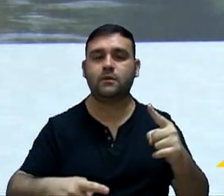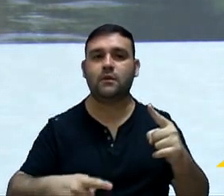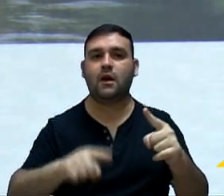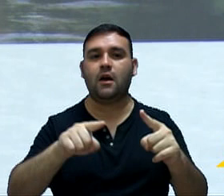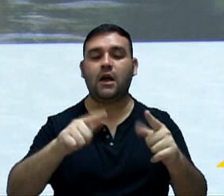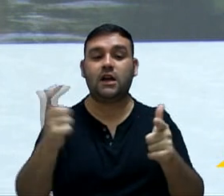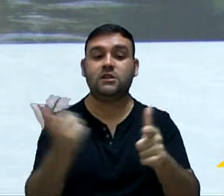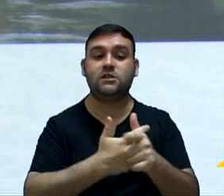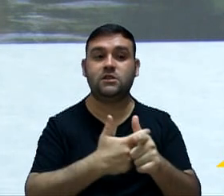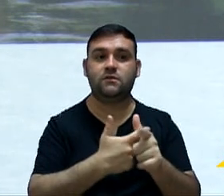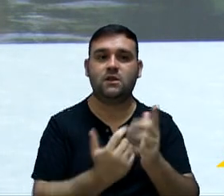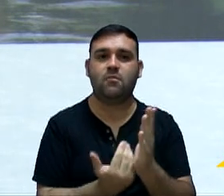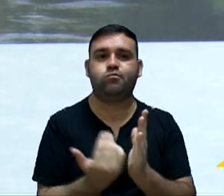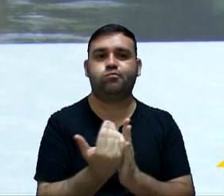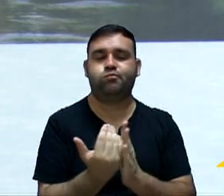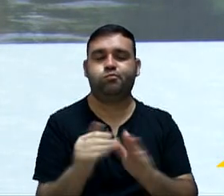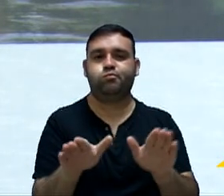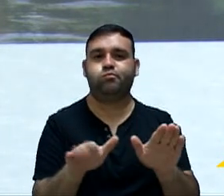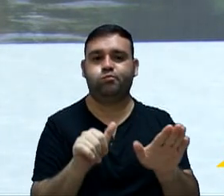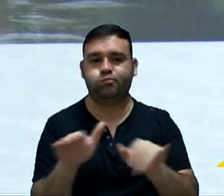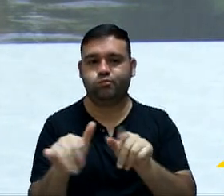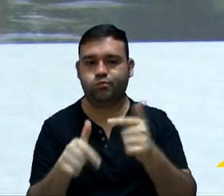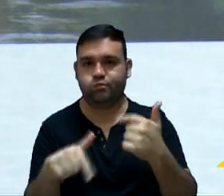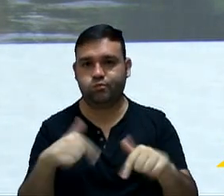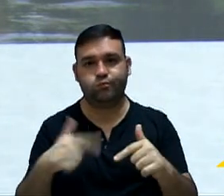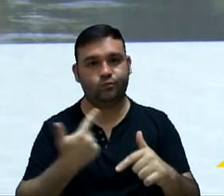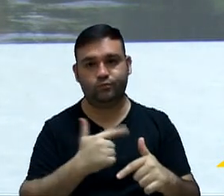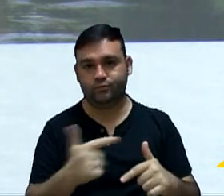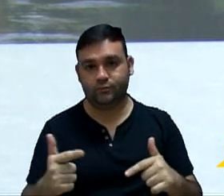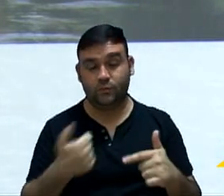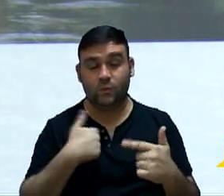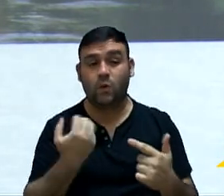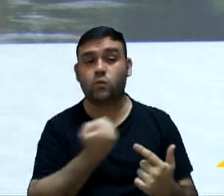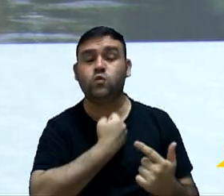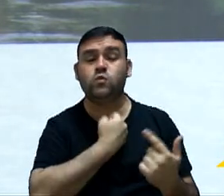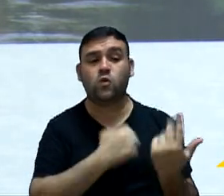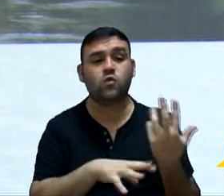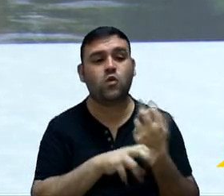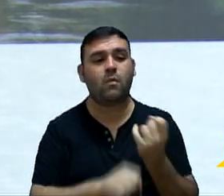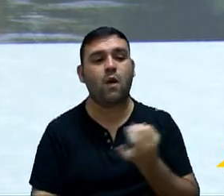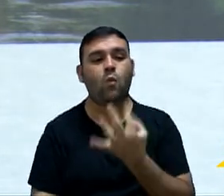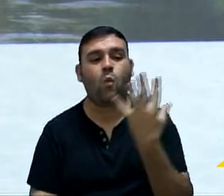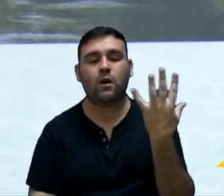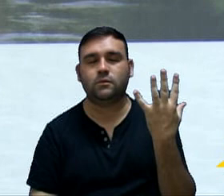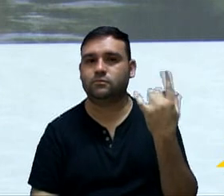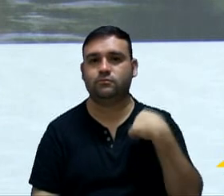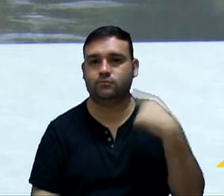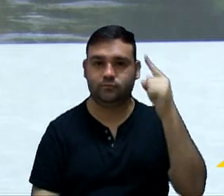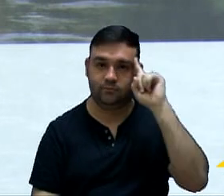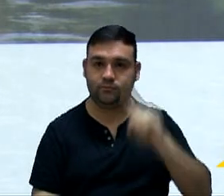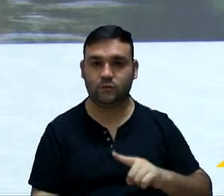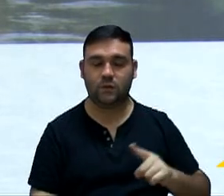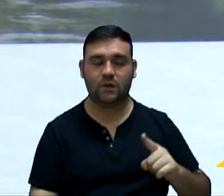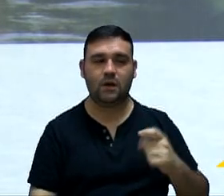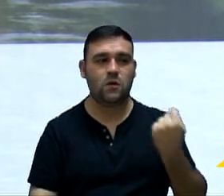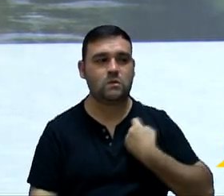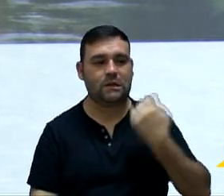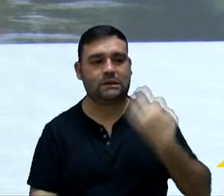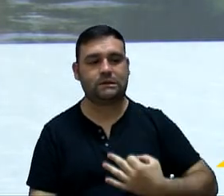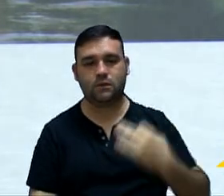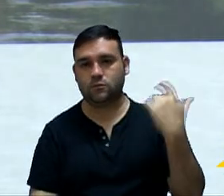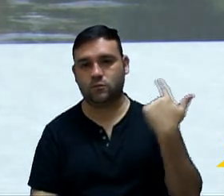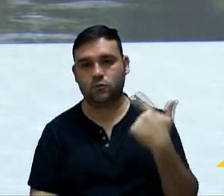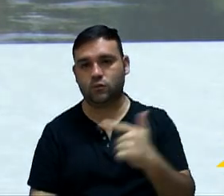aumento de despesa com o pessoal. Então, eu não tenho o número de qual seria, eu não tenho essa informação de qual seria o número